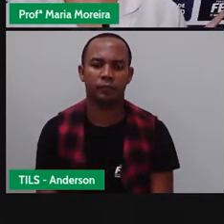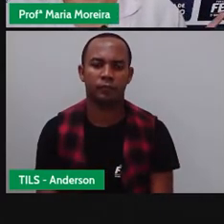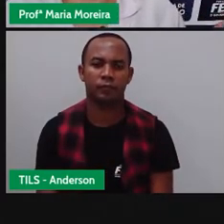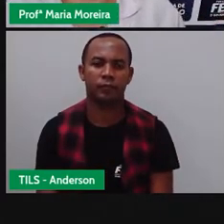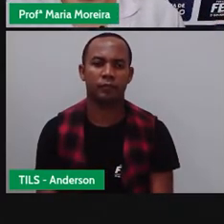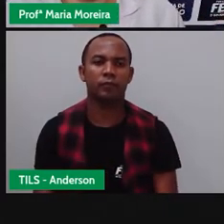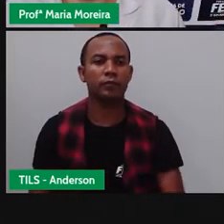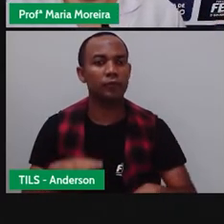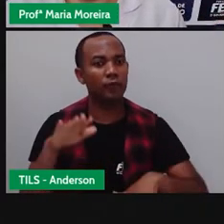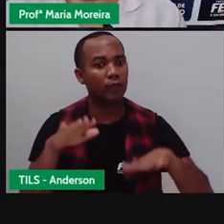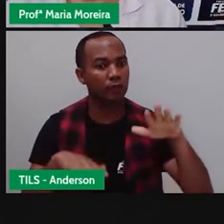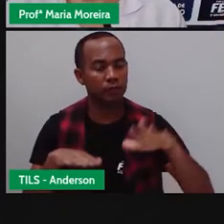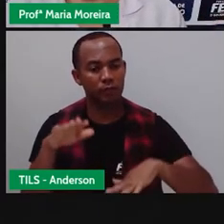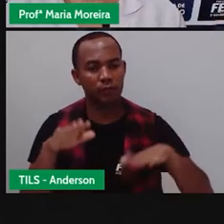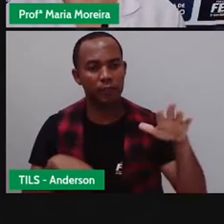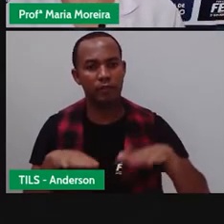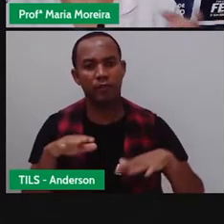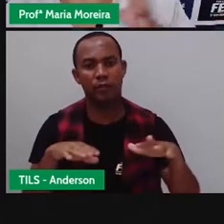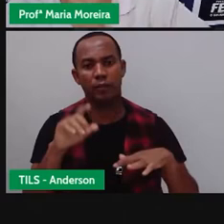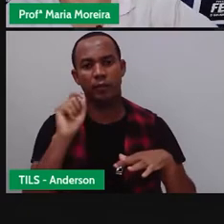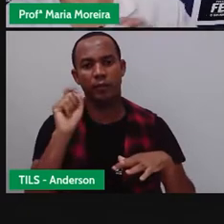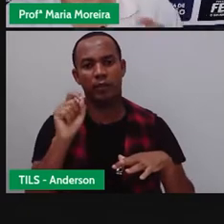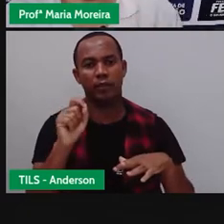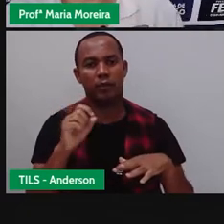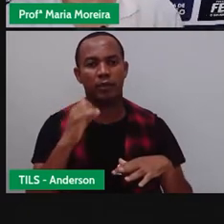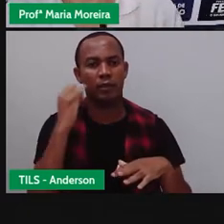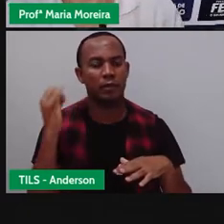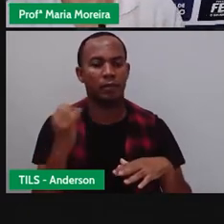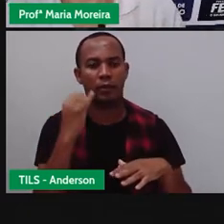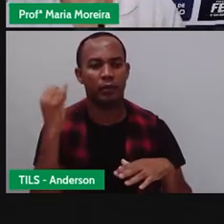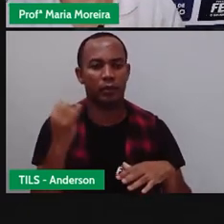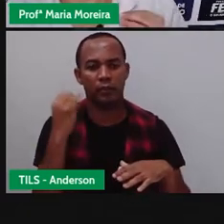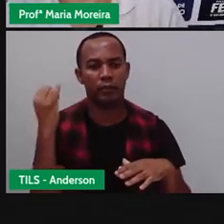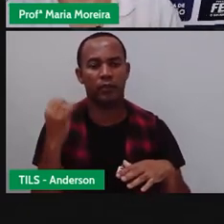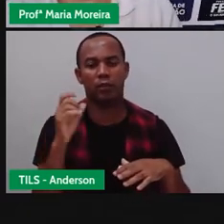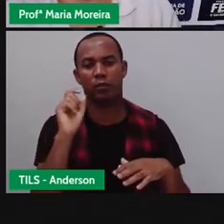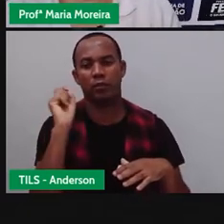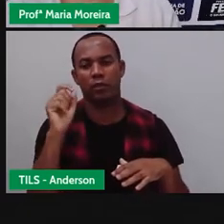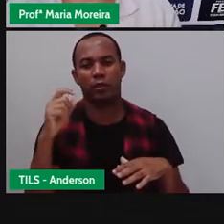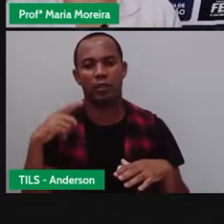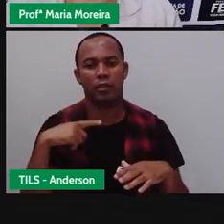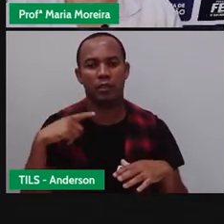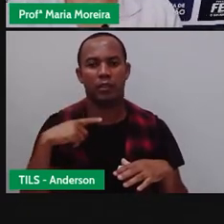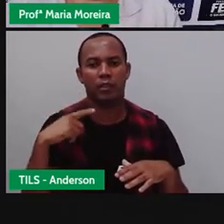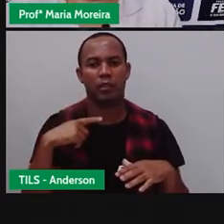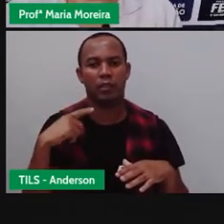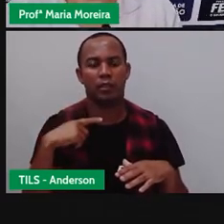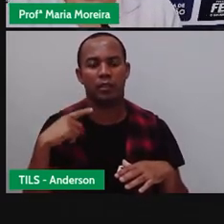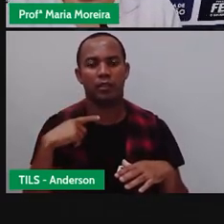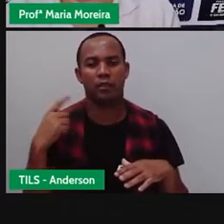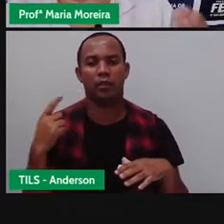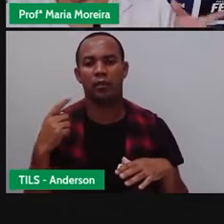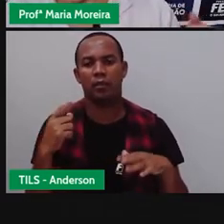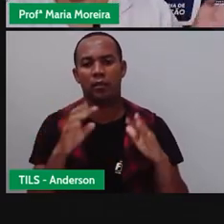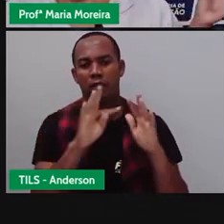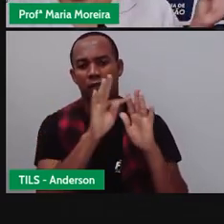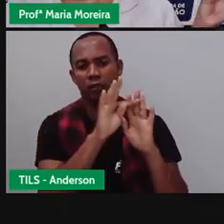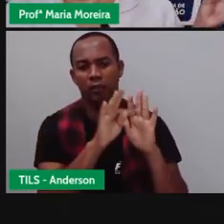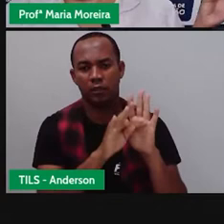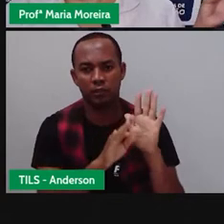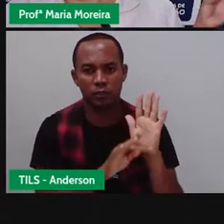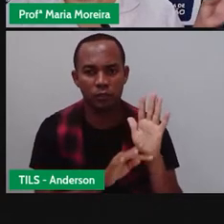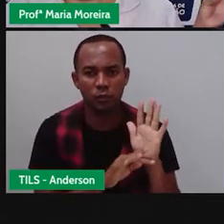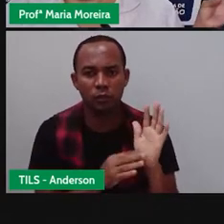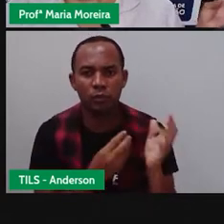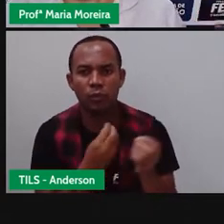Bom, algumas características, né? São fundamentais para identificar esse gênero textual, né? Porque bilhete também